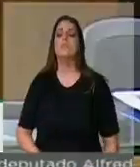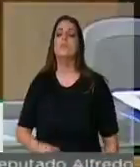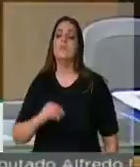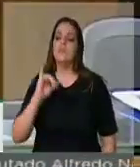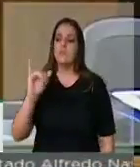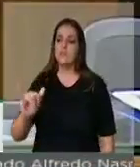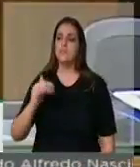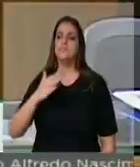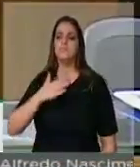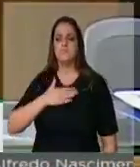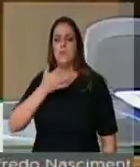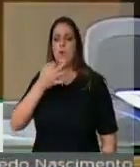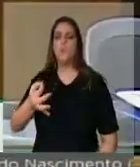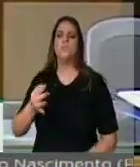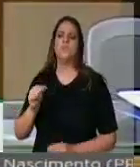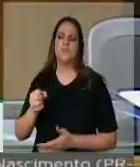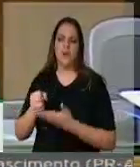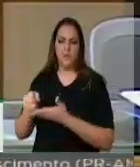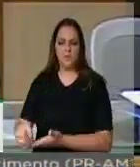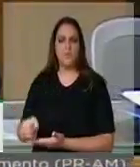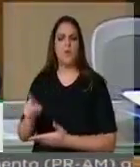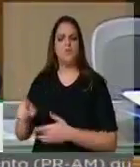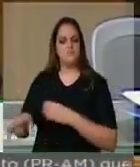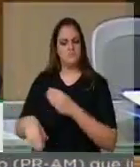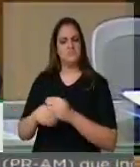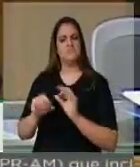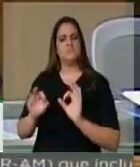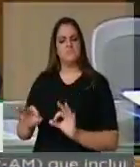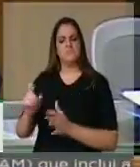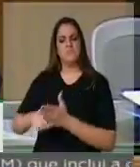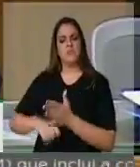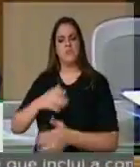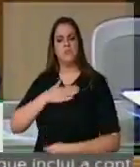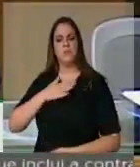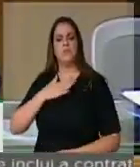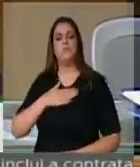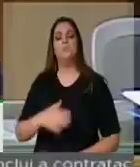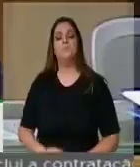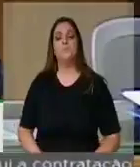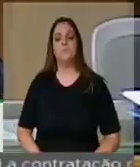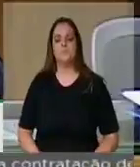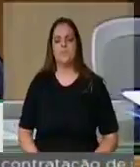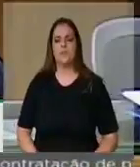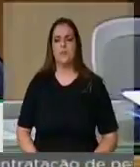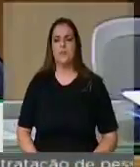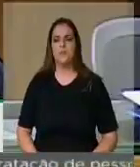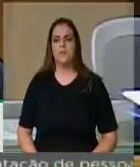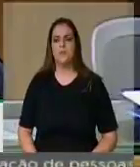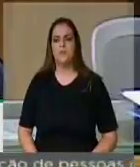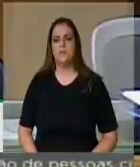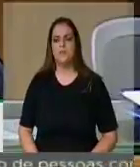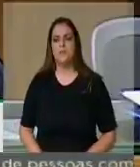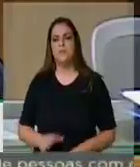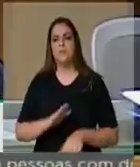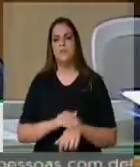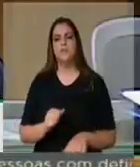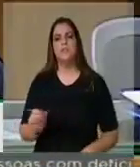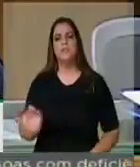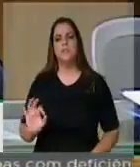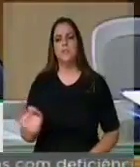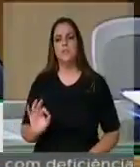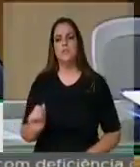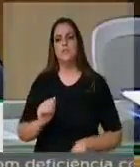nessa atividade e parabenizar a todos. Deputada Raquel Muniz está ausente. Deputada Janete Capiberib.